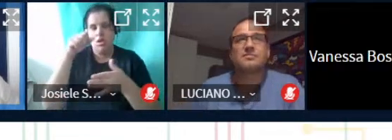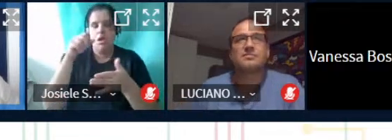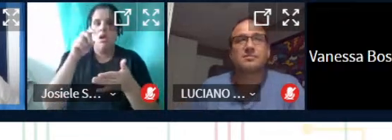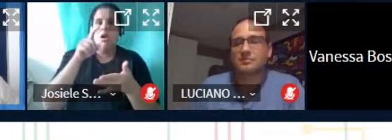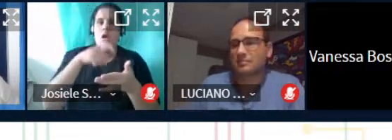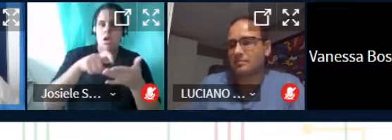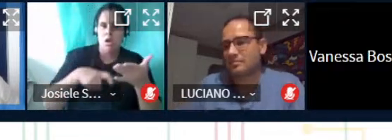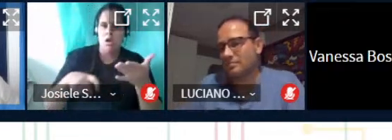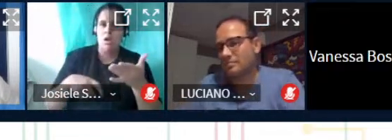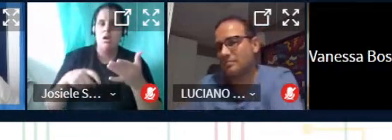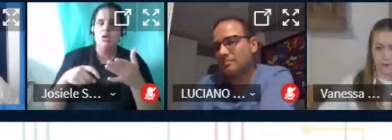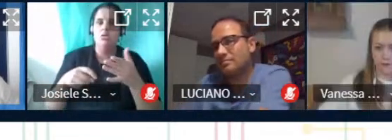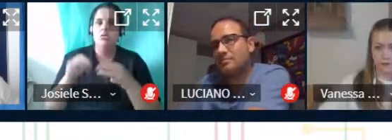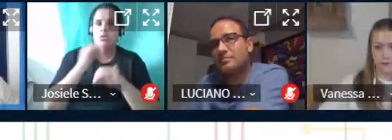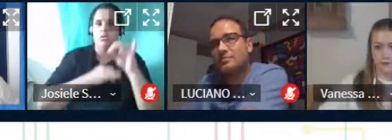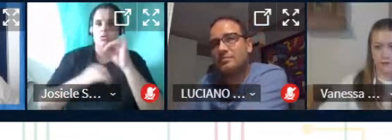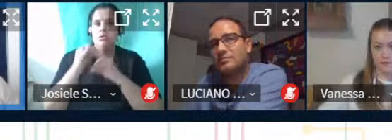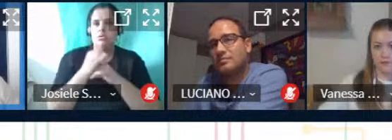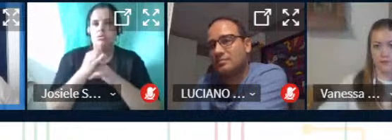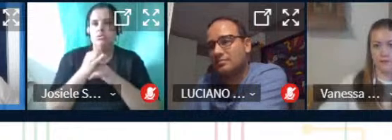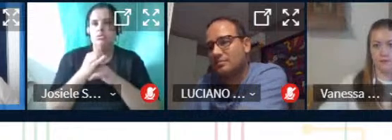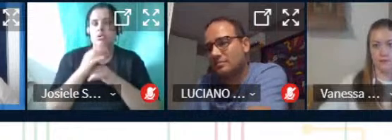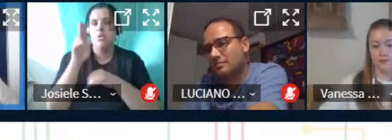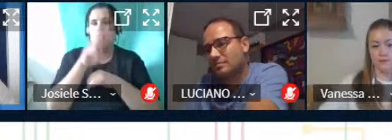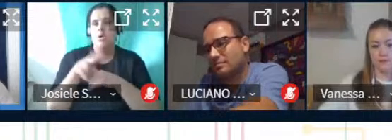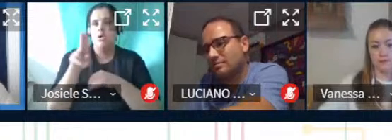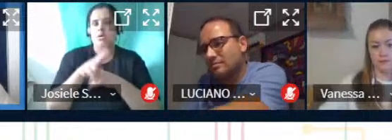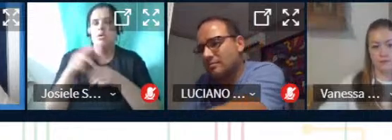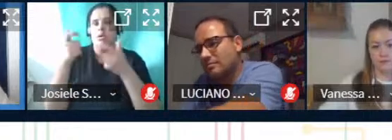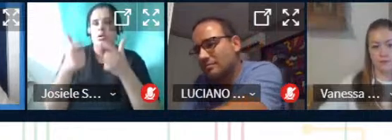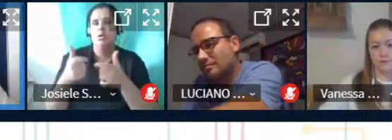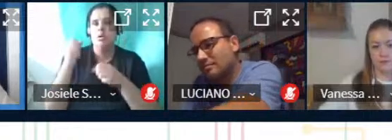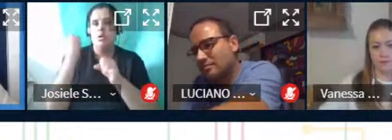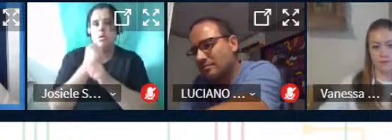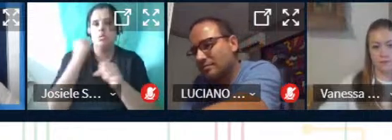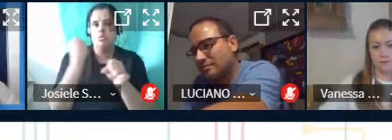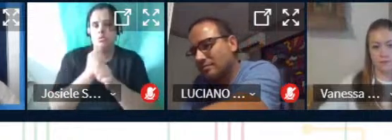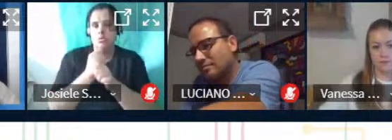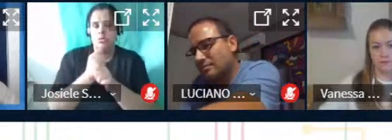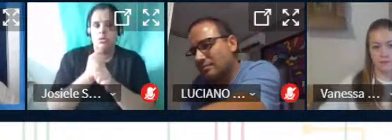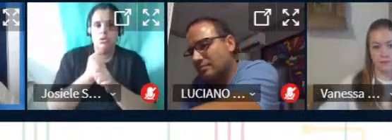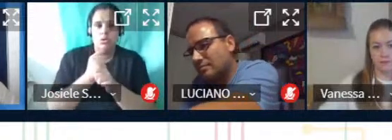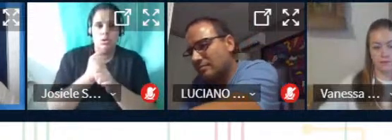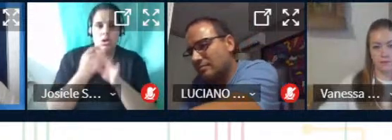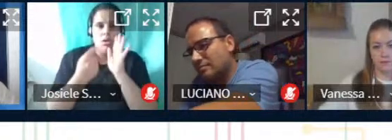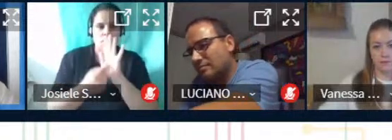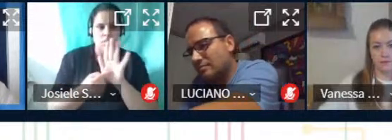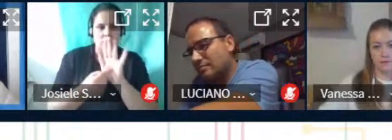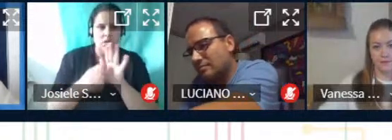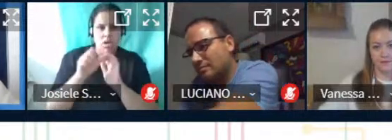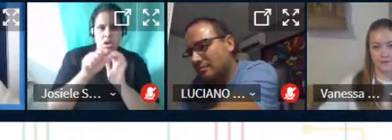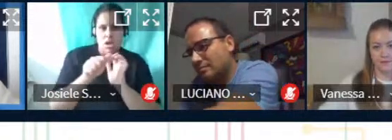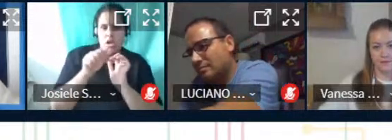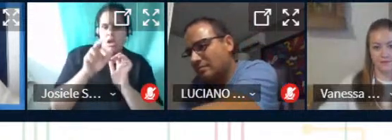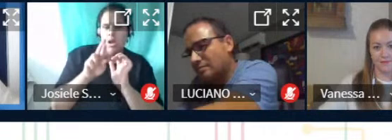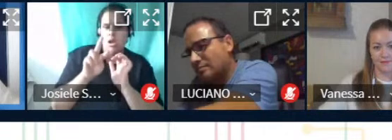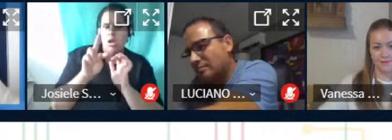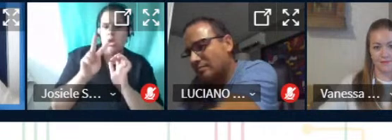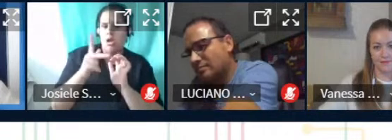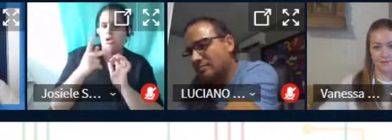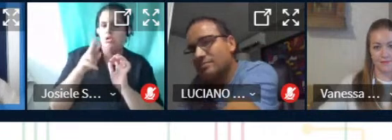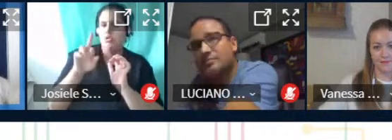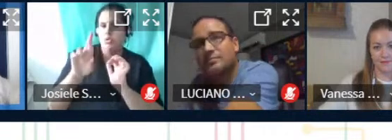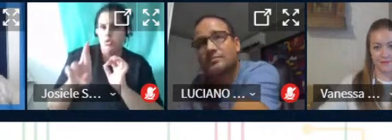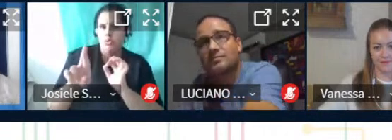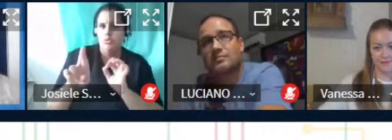aplicada ao ambiente construído e o apresentador Arthur Lopes Ramos por gentileza se façam presentes